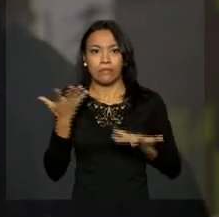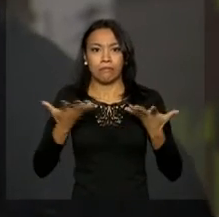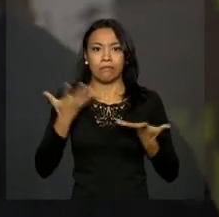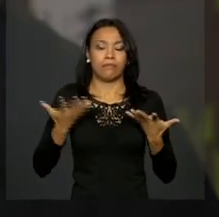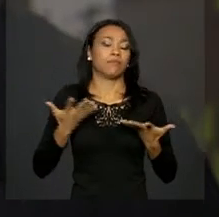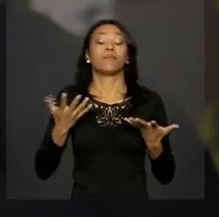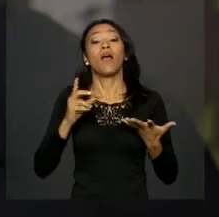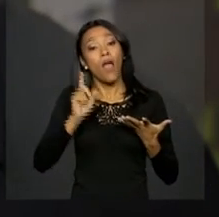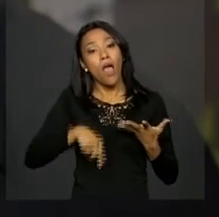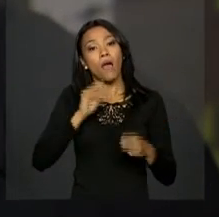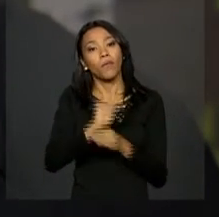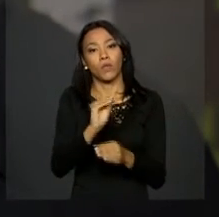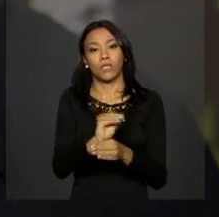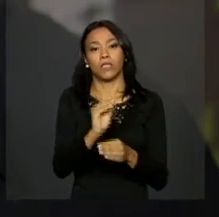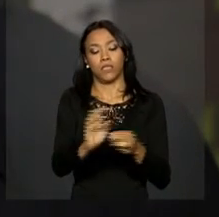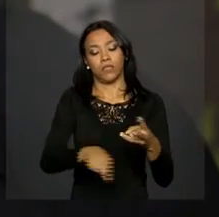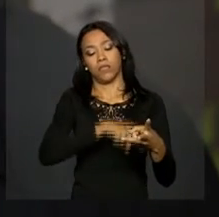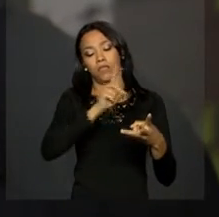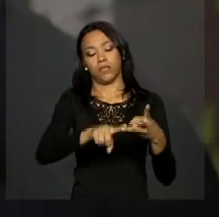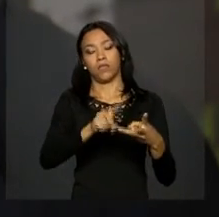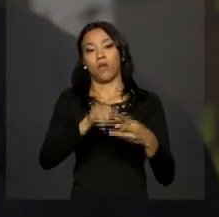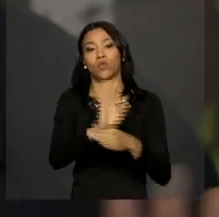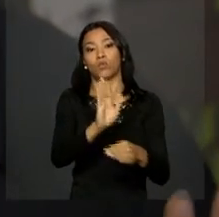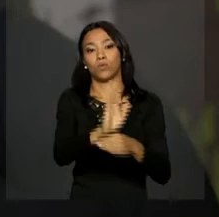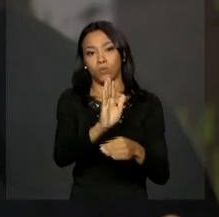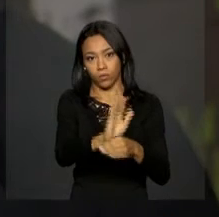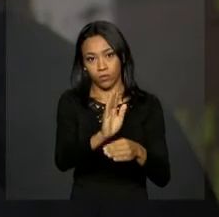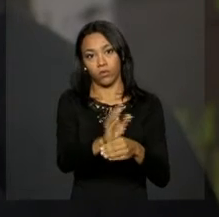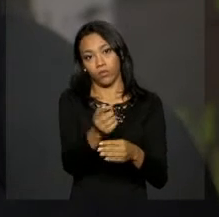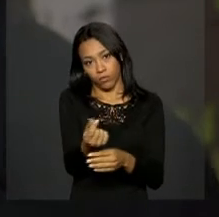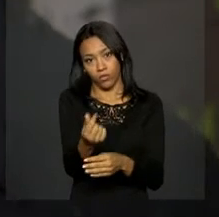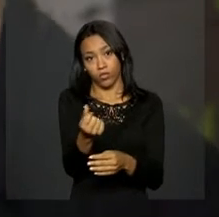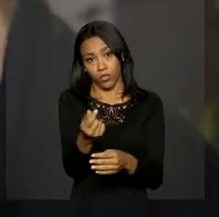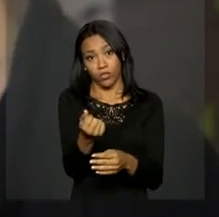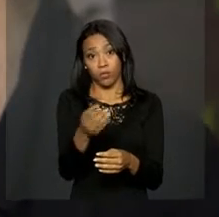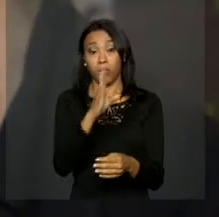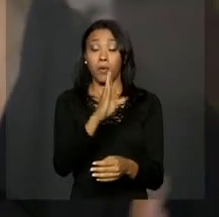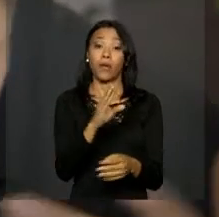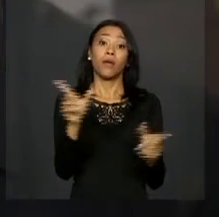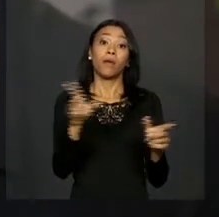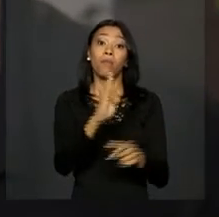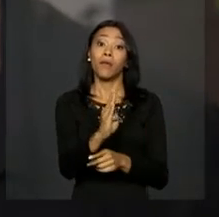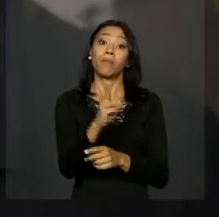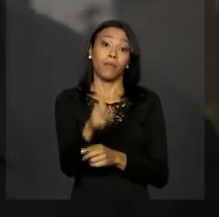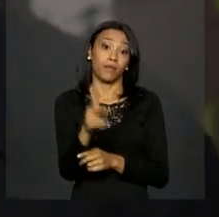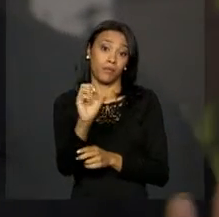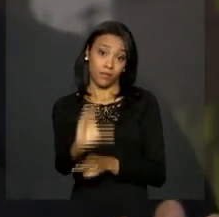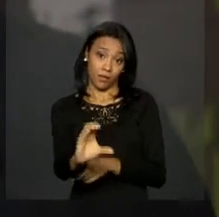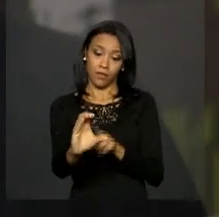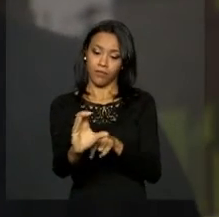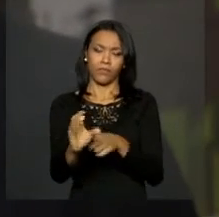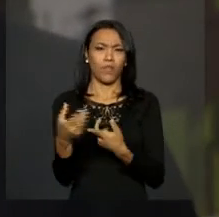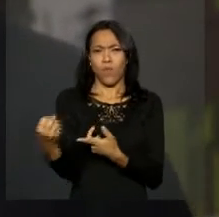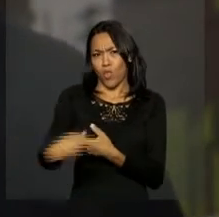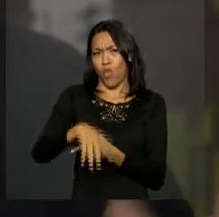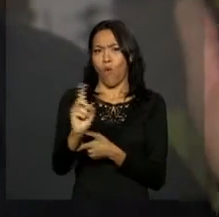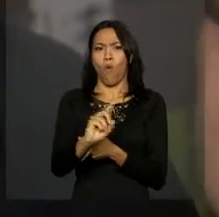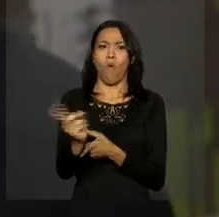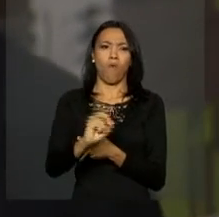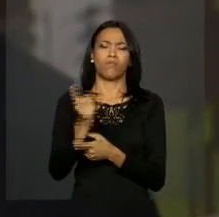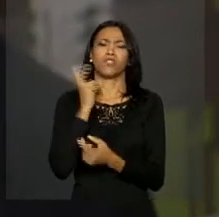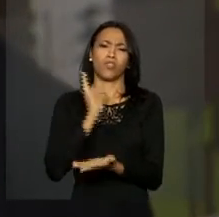proteção, que entra o benefício de prestação continuada, que não foi criado agora. Tem gente falando, tem uma bolsa nova. Não tem bolsa nova nenhuma.